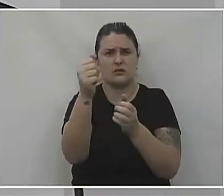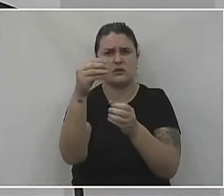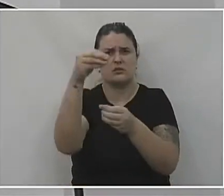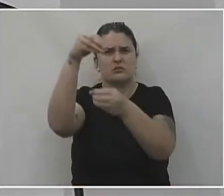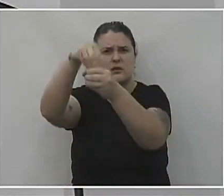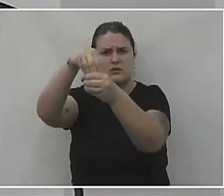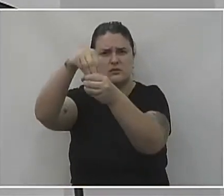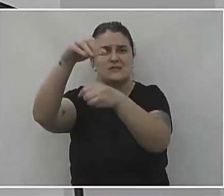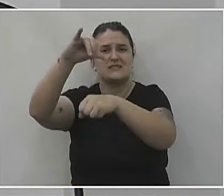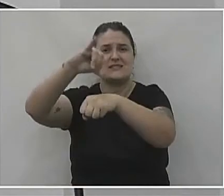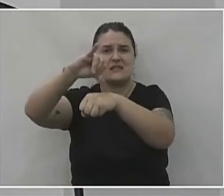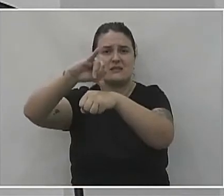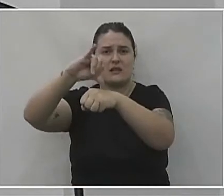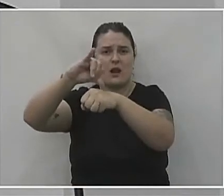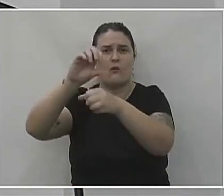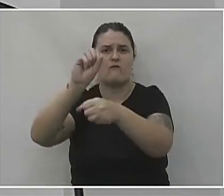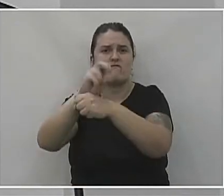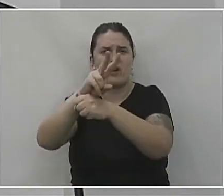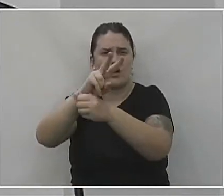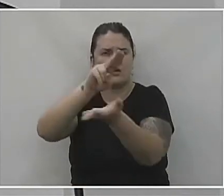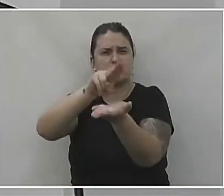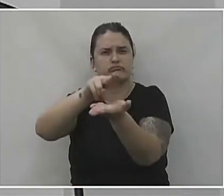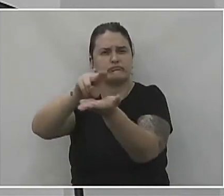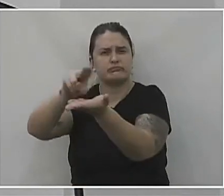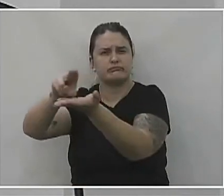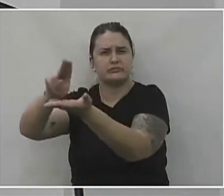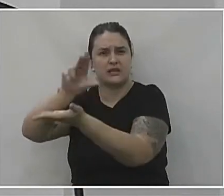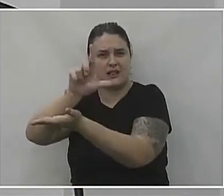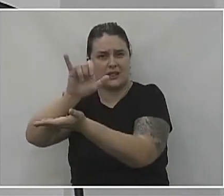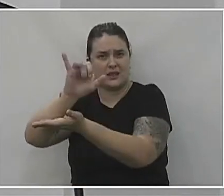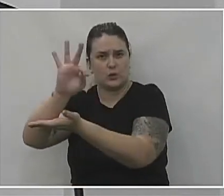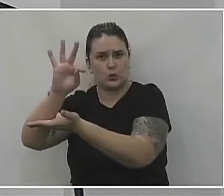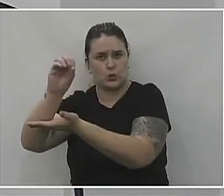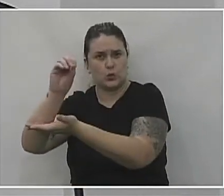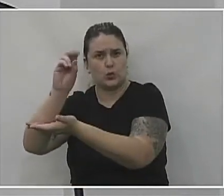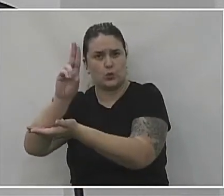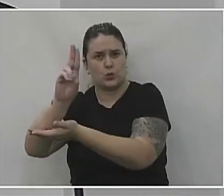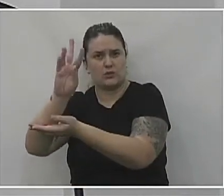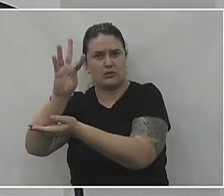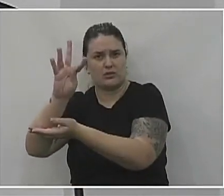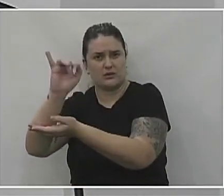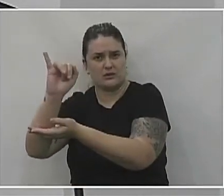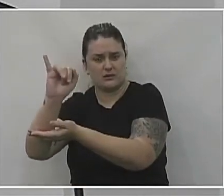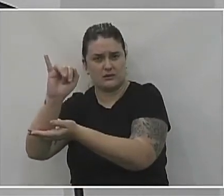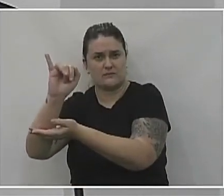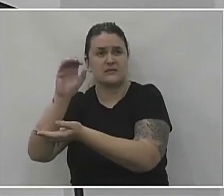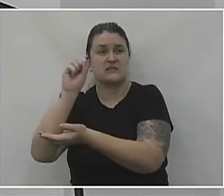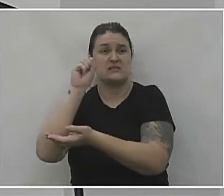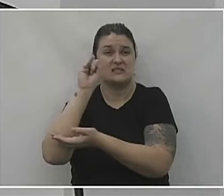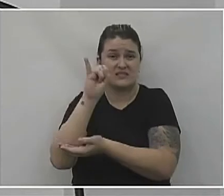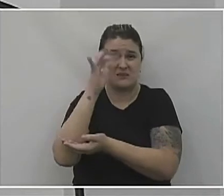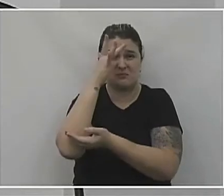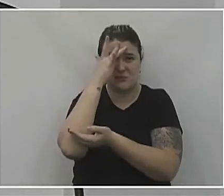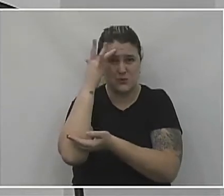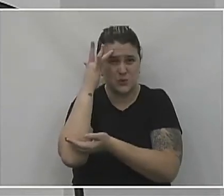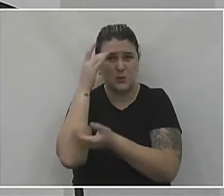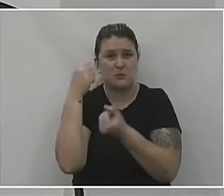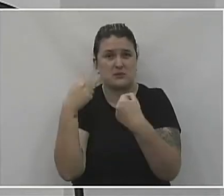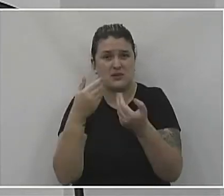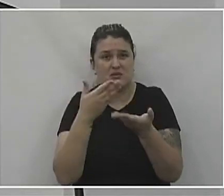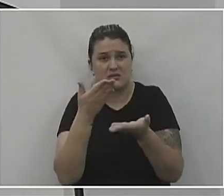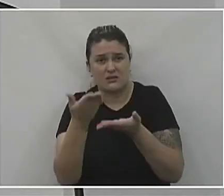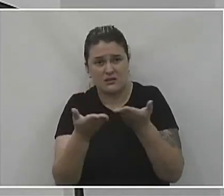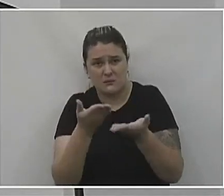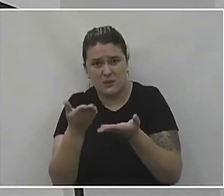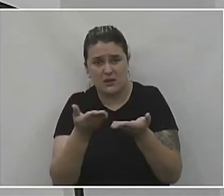colocar qualquer paciente que esteja necessitando tanto leito de enfermaria como UTI, tanto